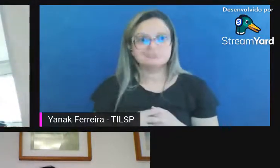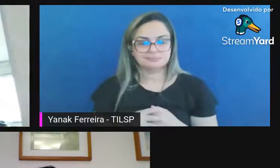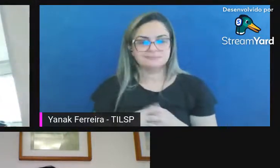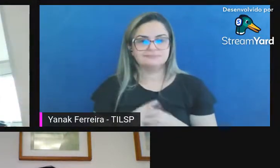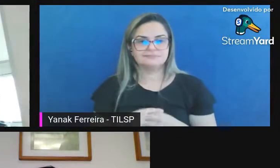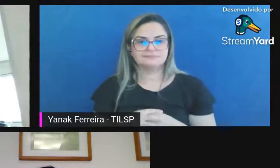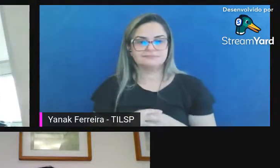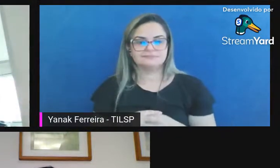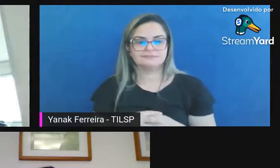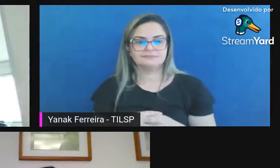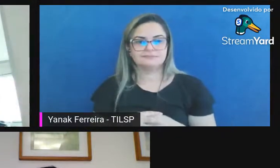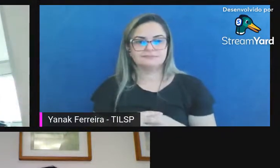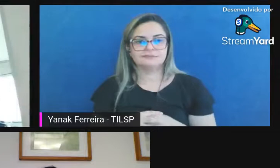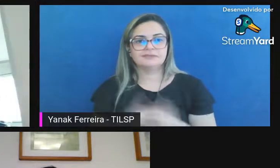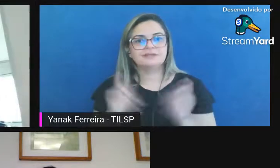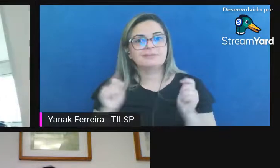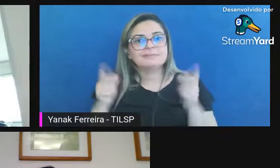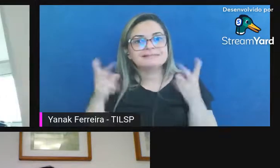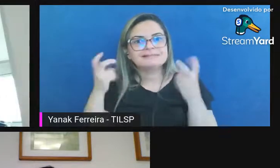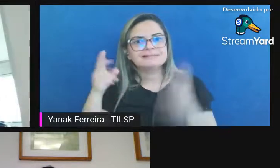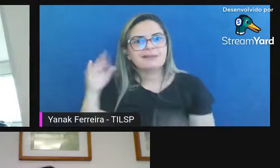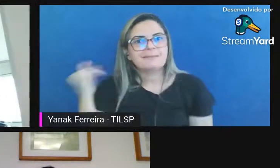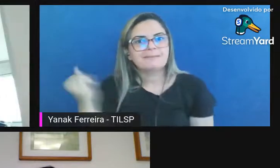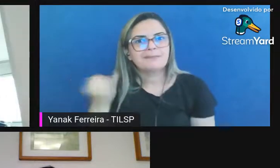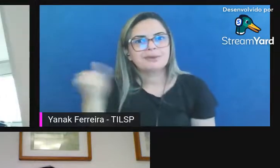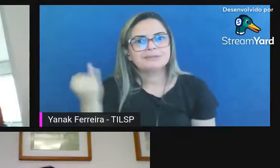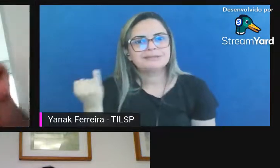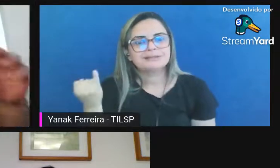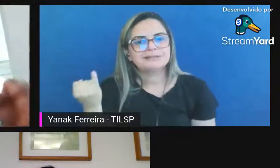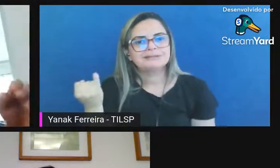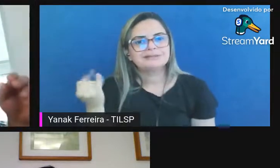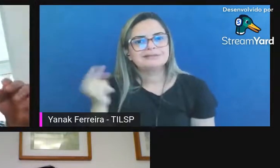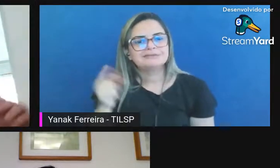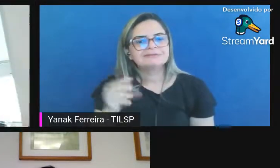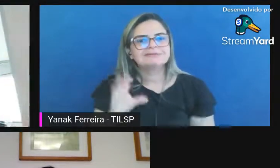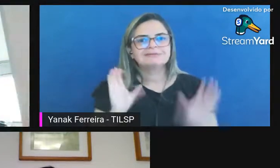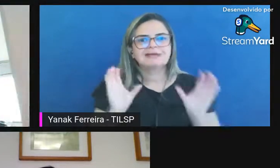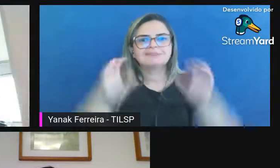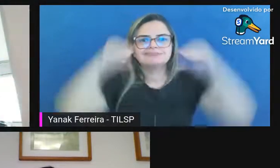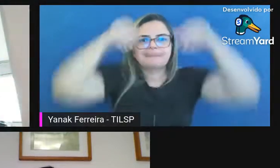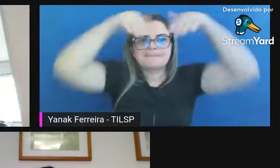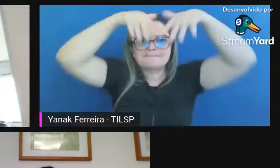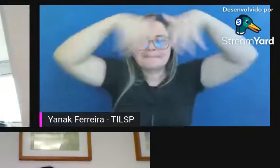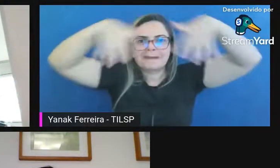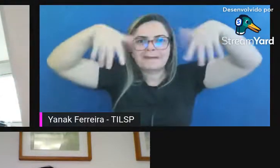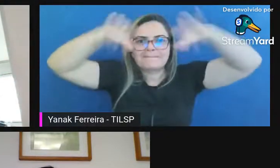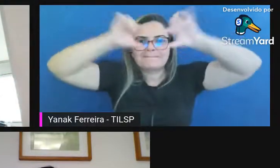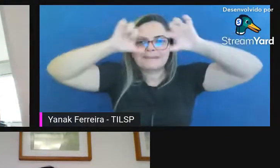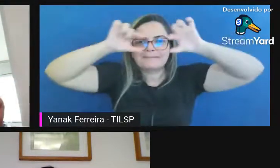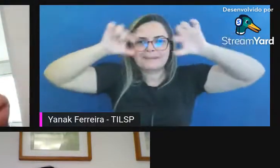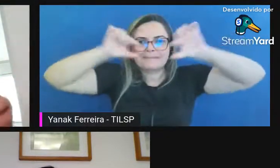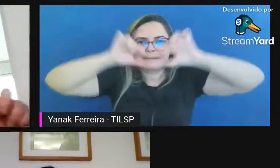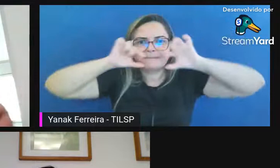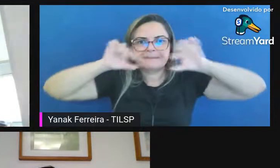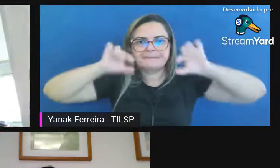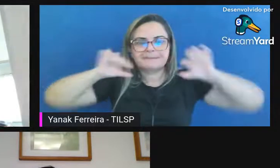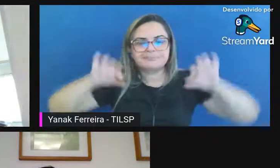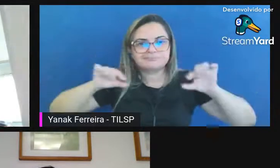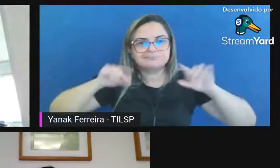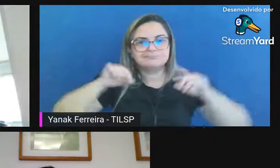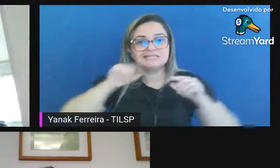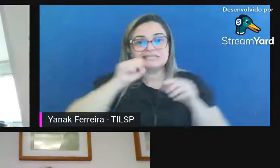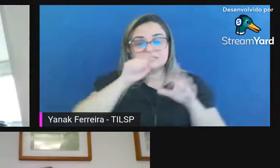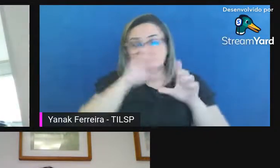então veja a importância da cadeia de custódia saiu da cadeia de custódia perdeu